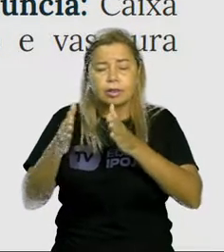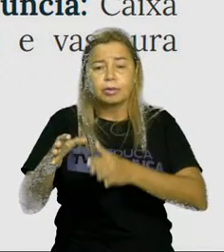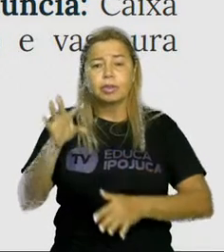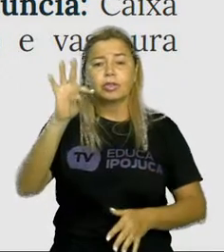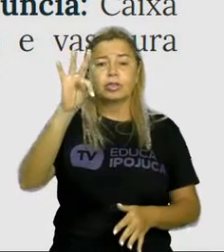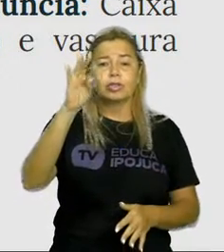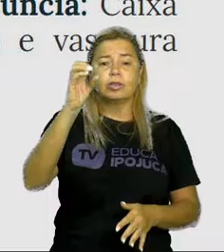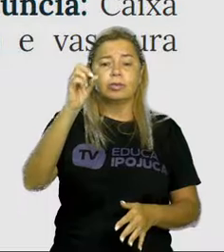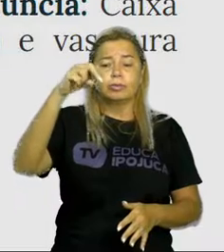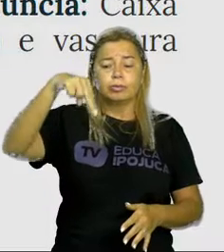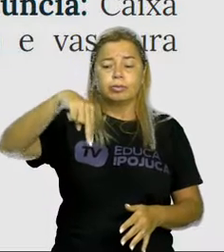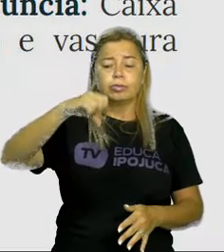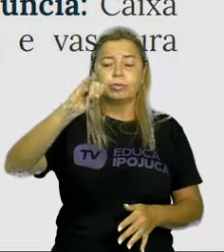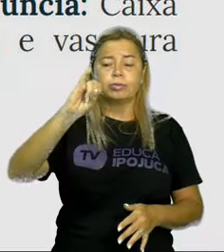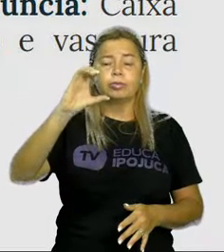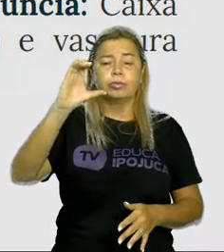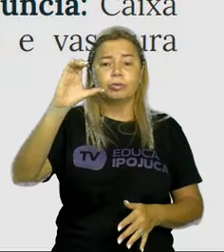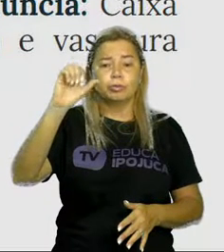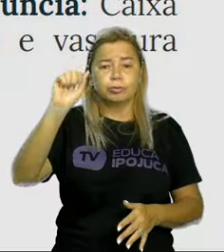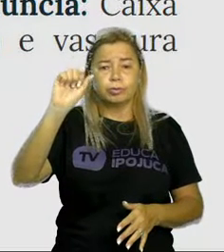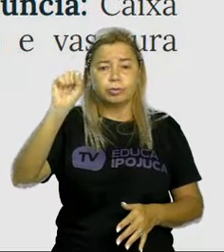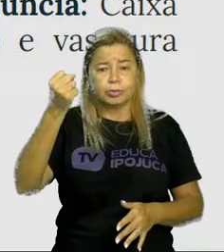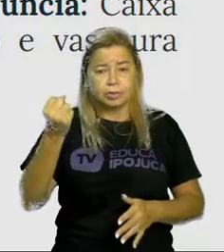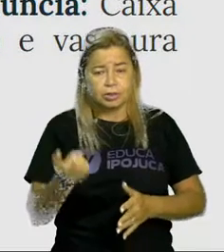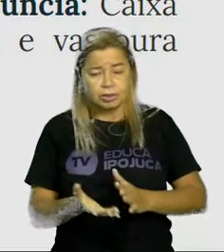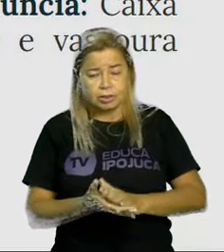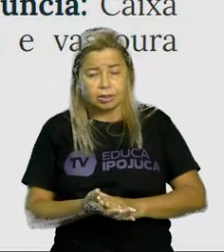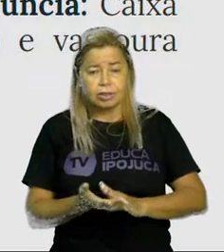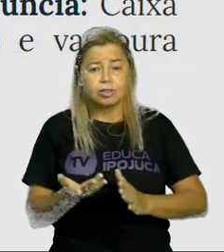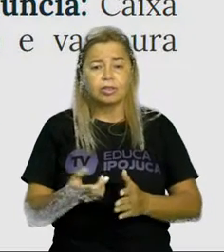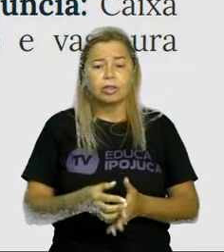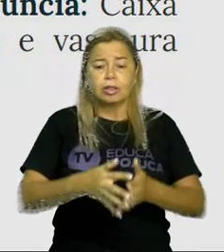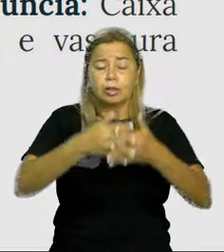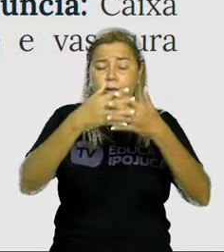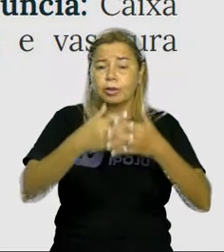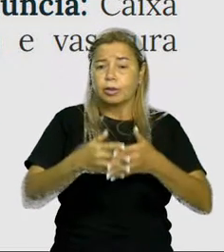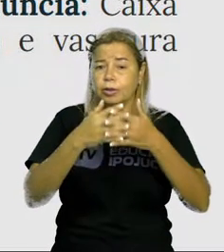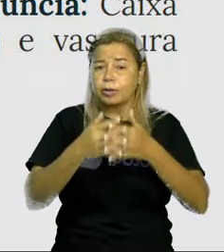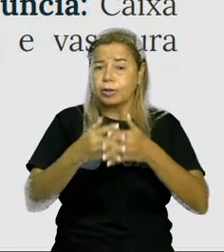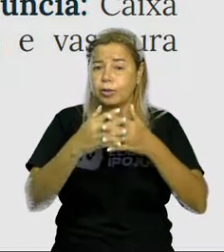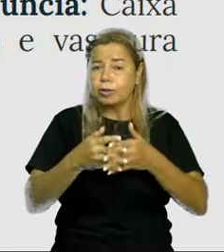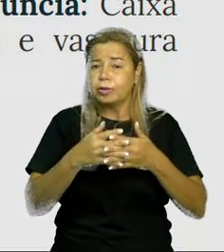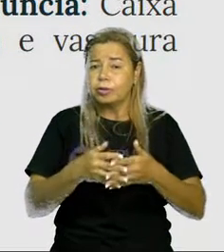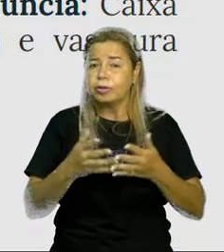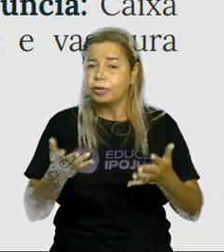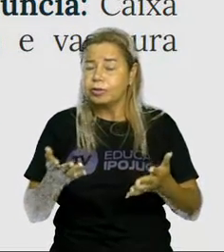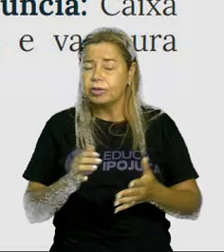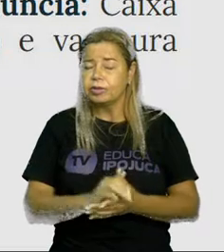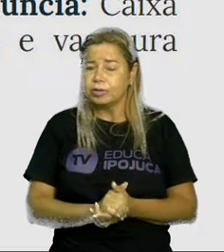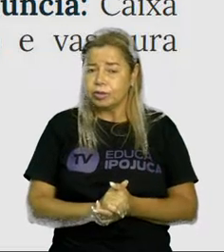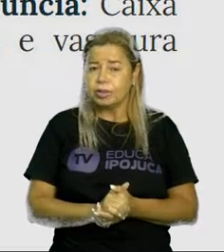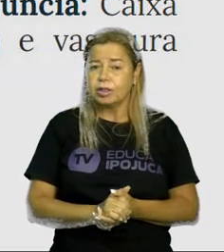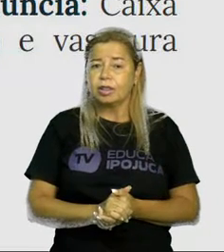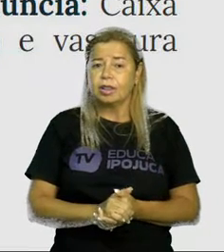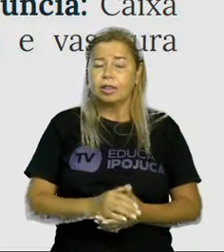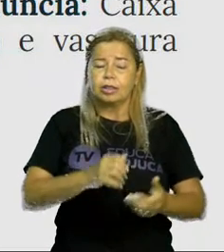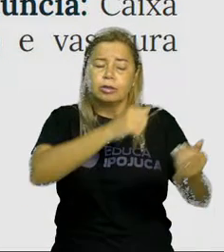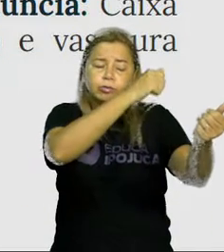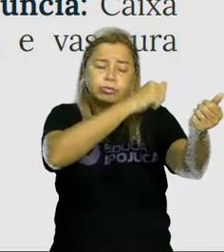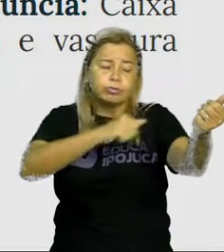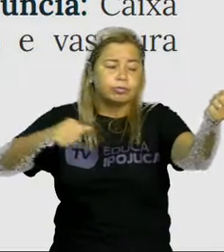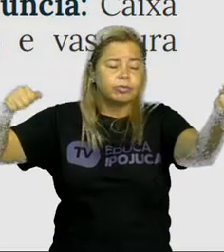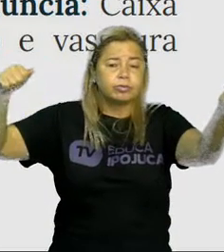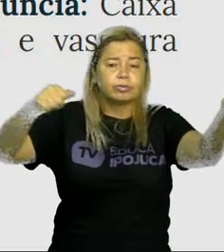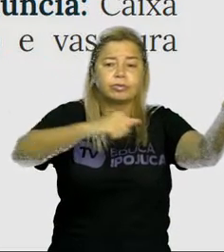no fim, tipo violino, que podem ser confundidas como violino, né? A gente